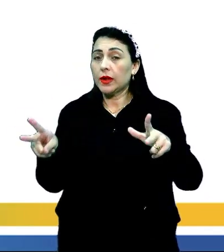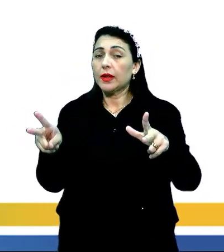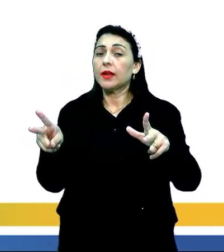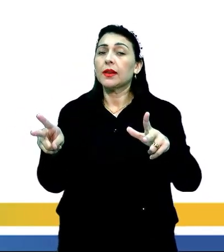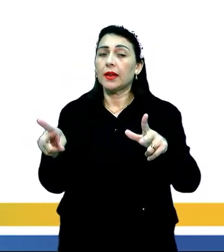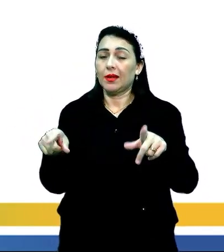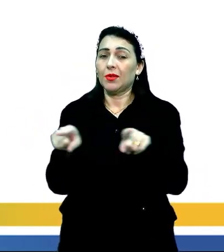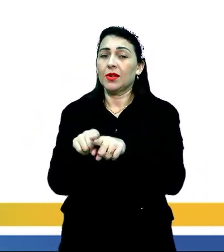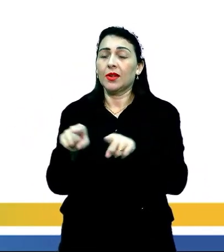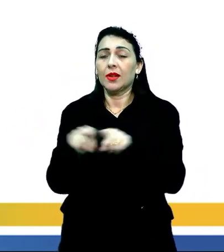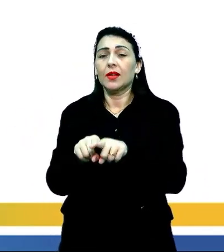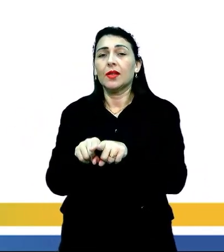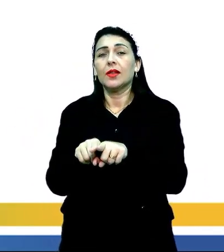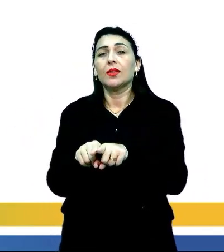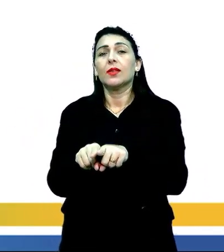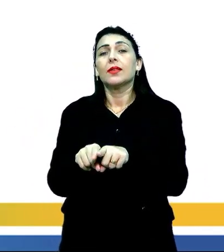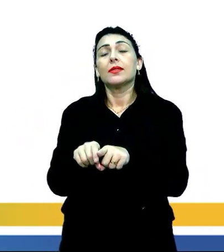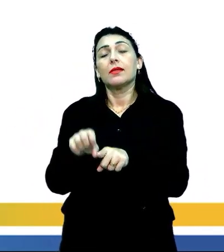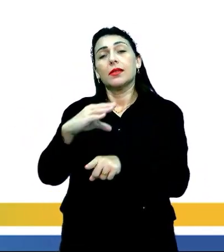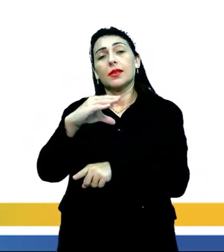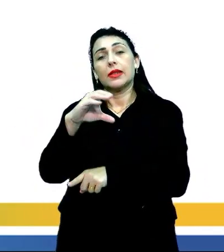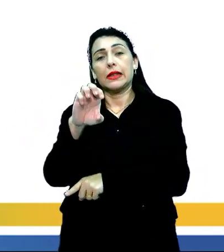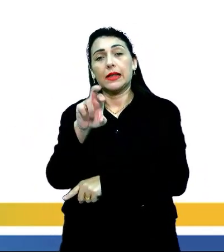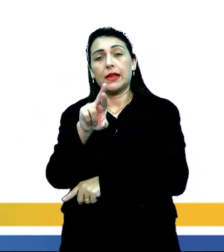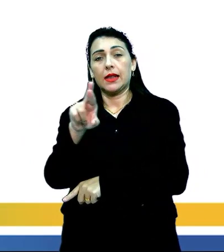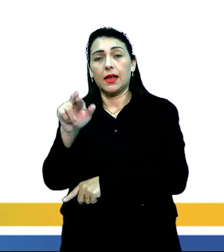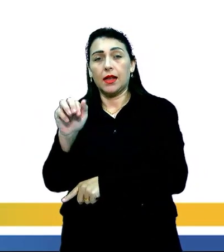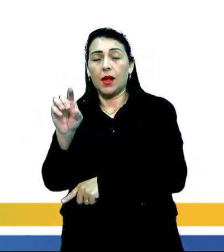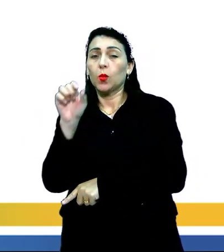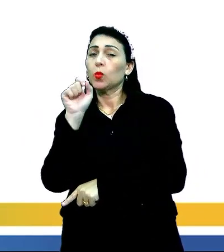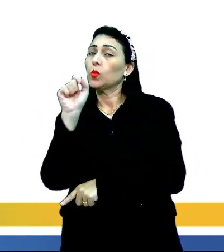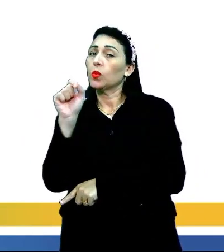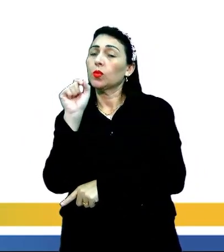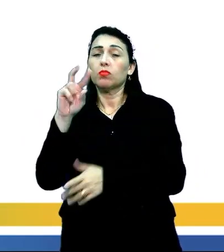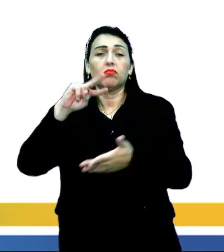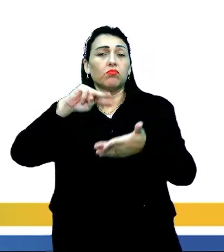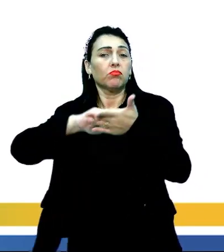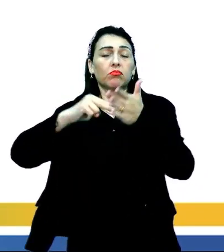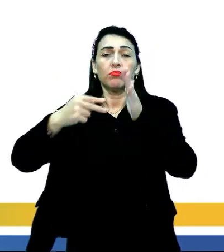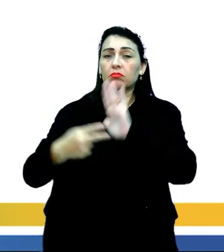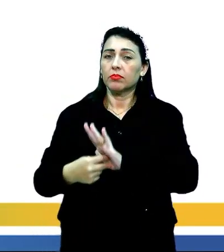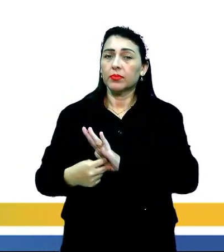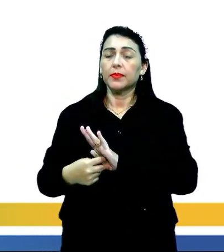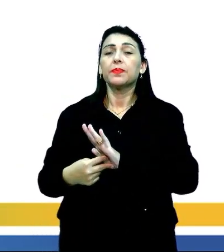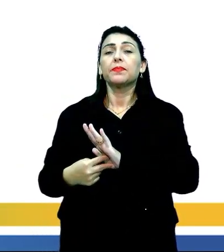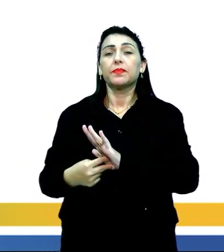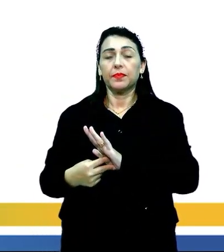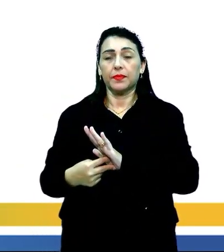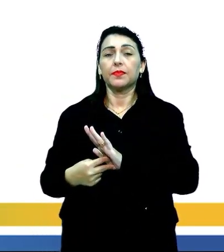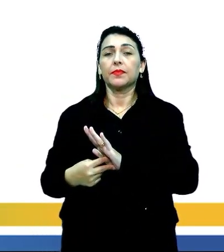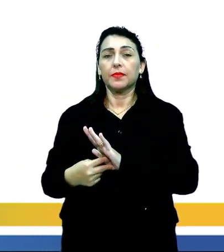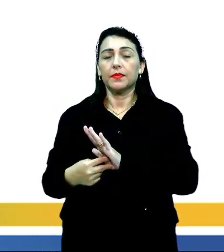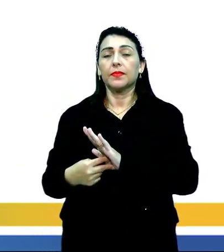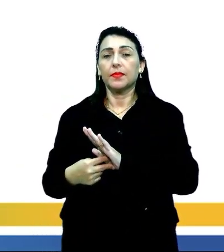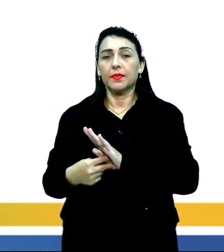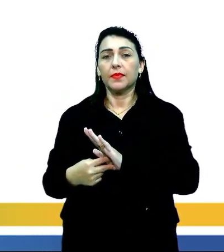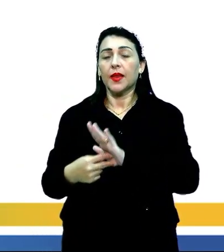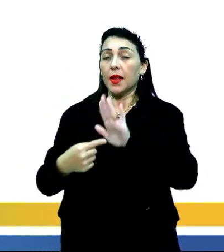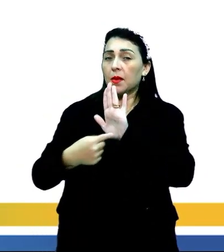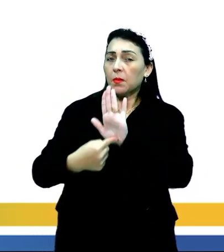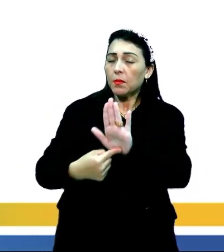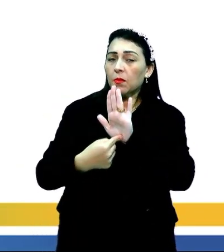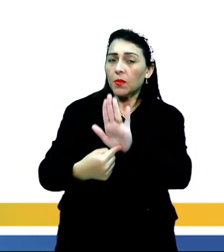e esse é o chamado domínio do Cerrado. O que seria o domínio do Cerrado? O domínio do Cerrado, ele